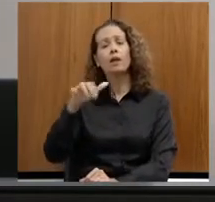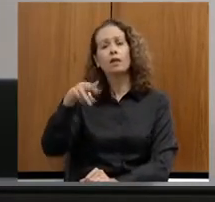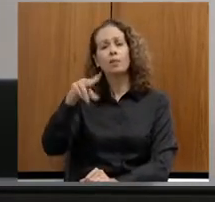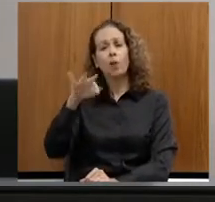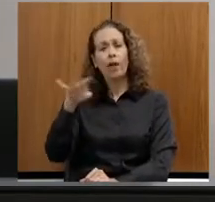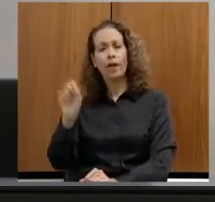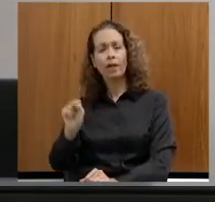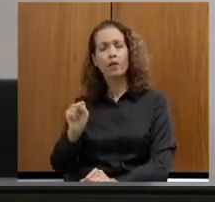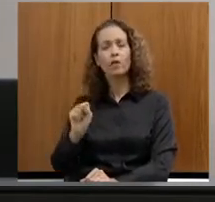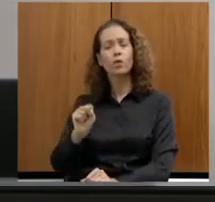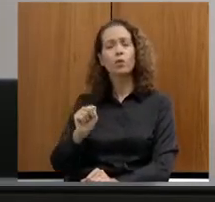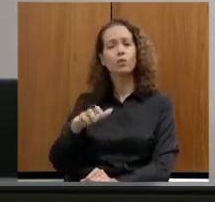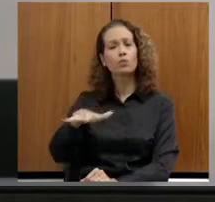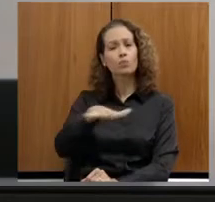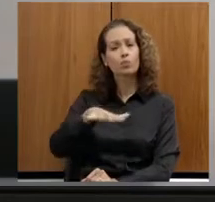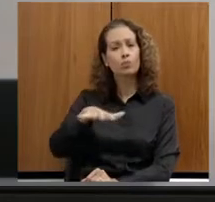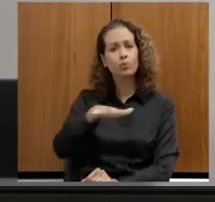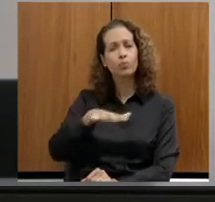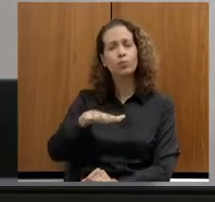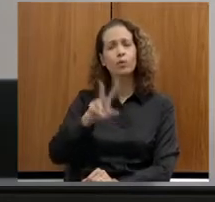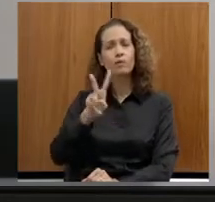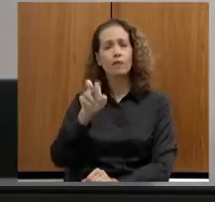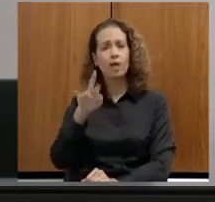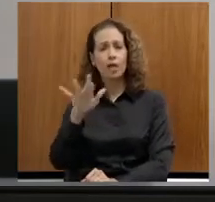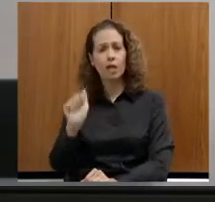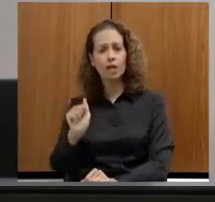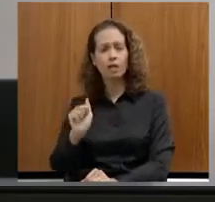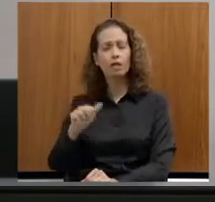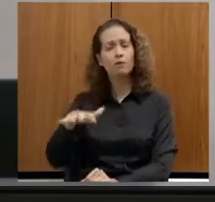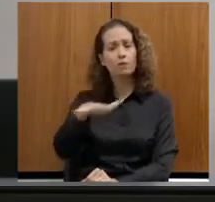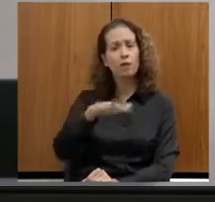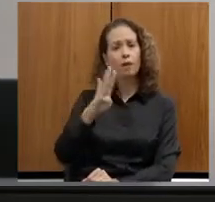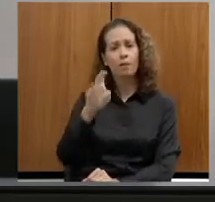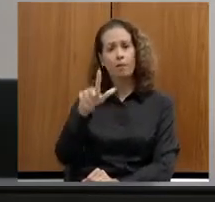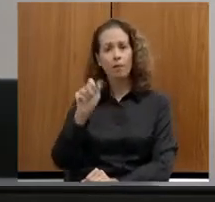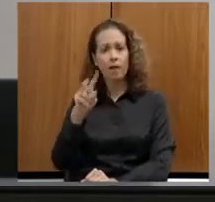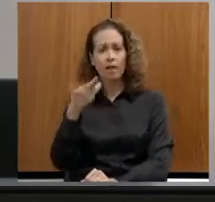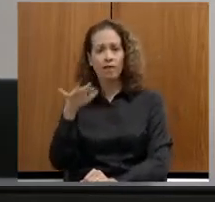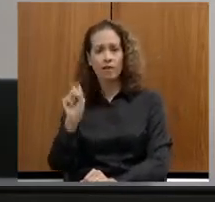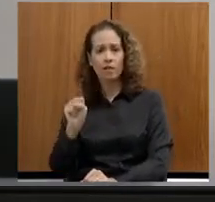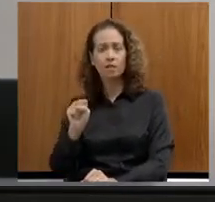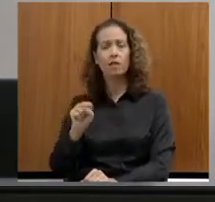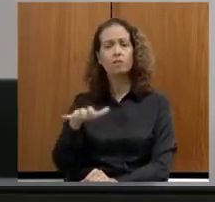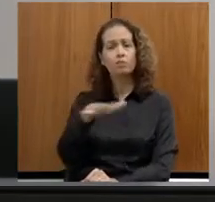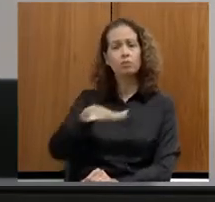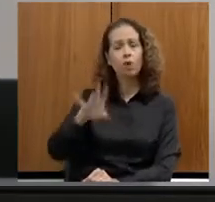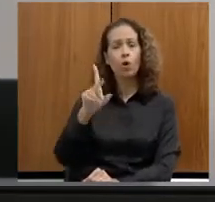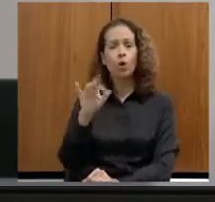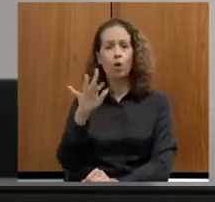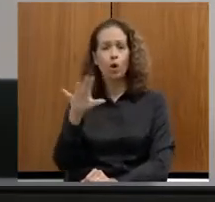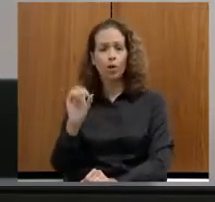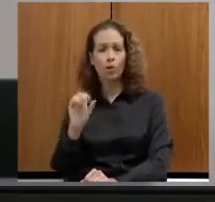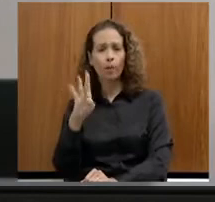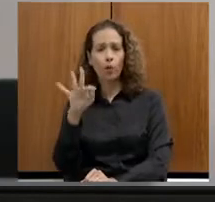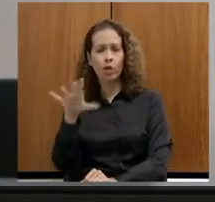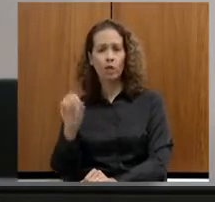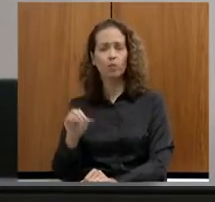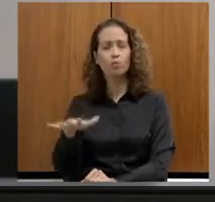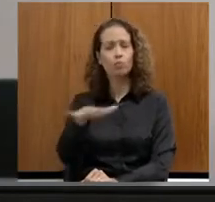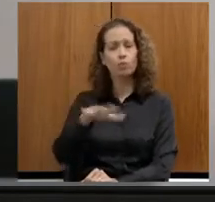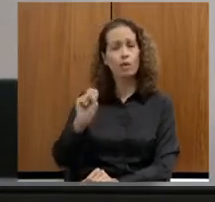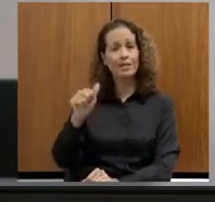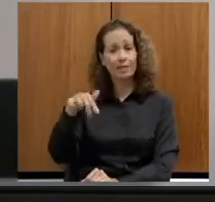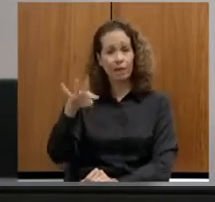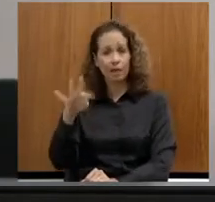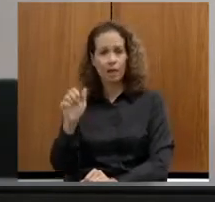Vereda, Comunidade Quilambola Bela Vista, Comunidade Quilambola Córrego Bonito, Comunidade Quilambola Santana,